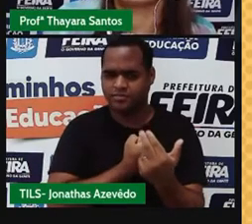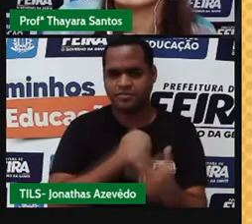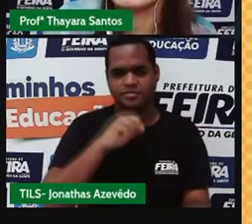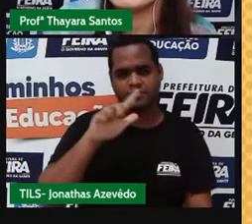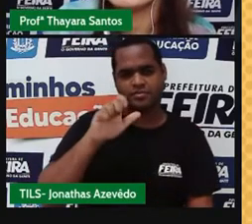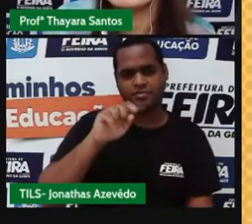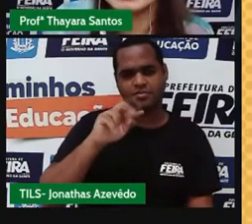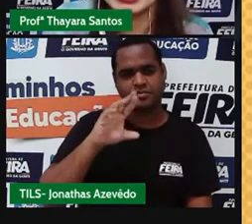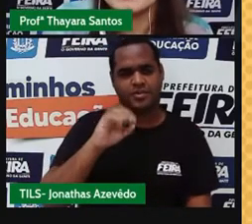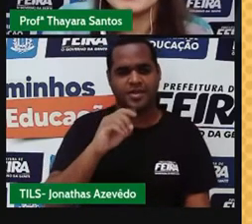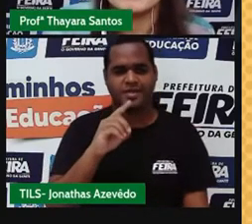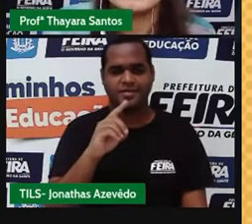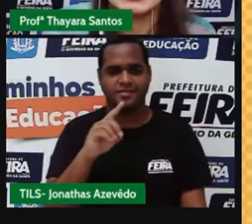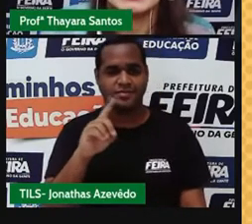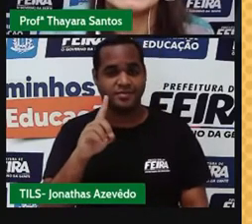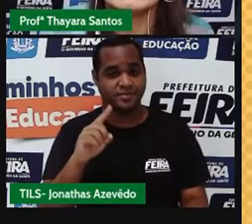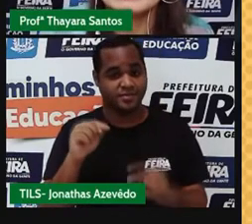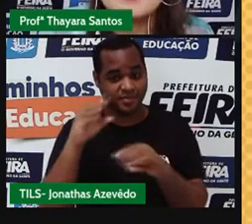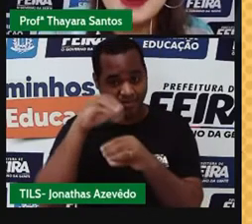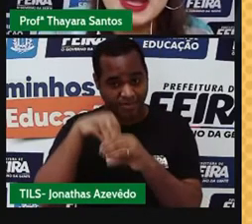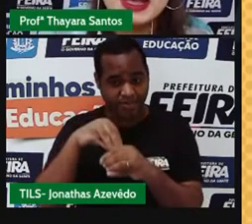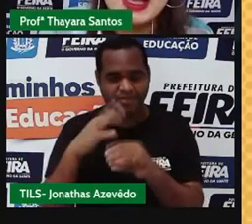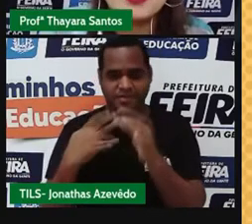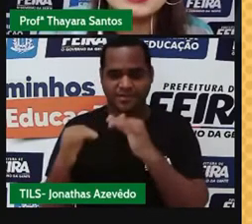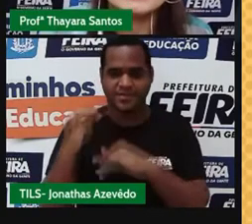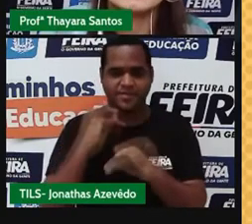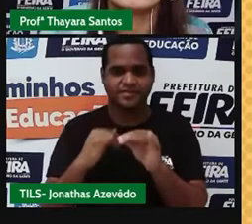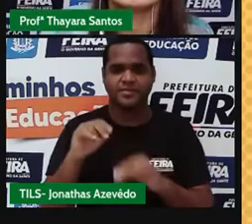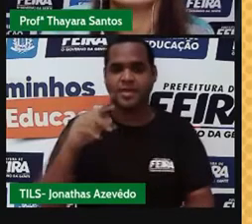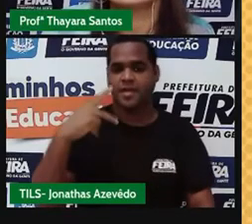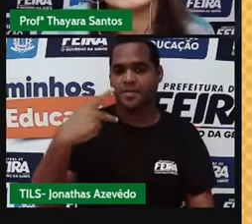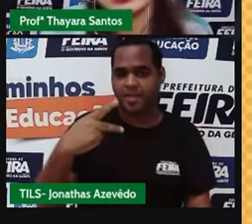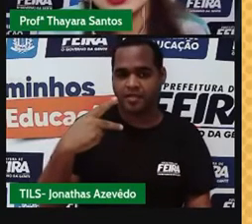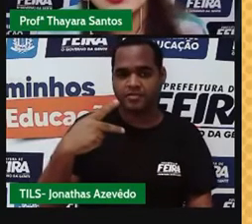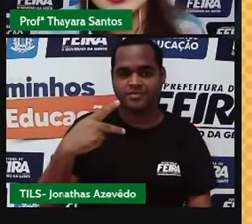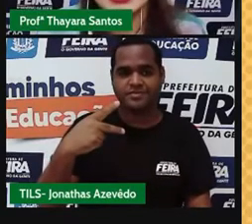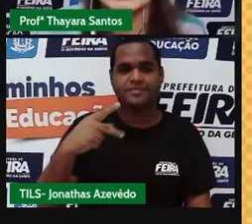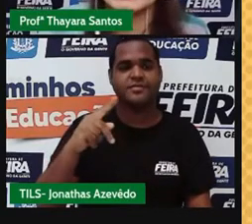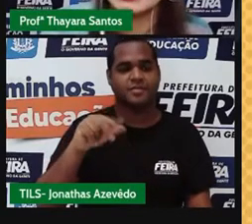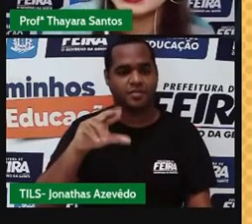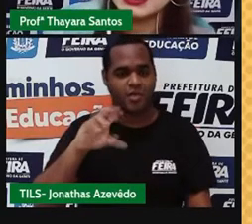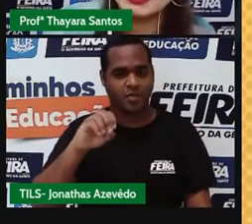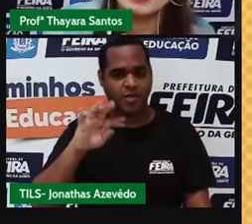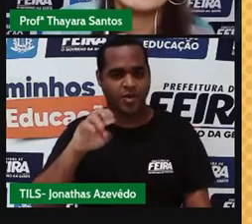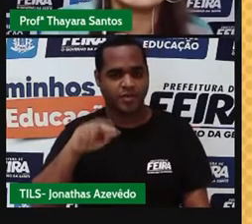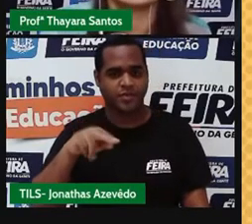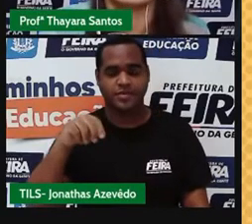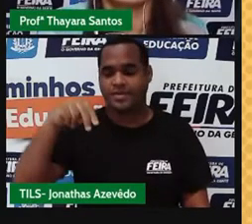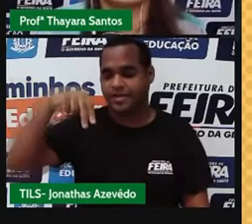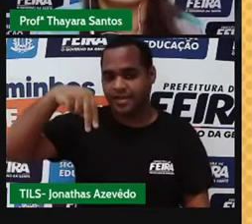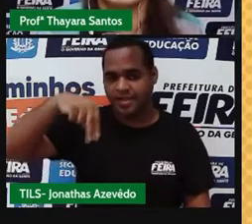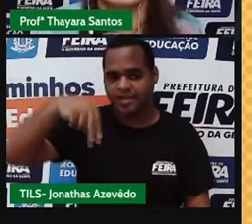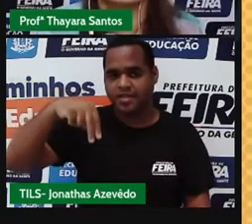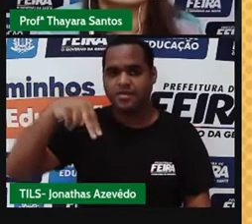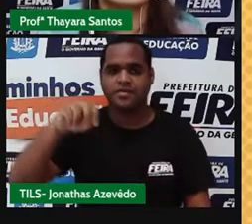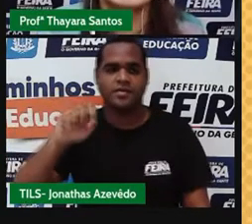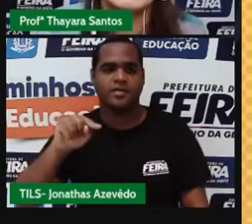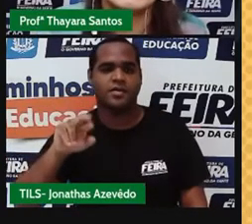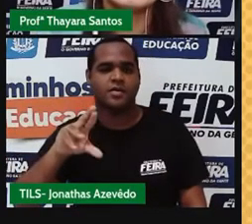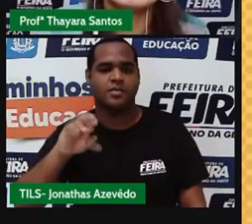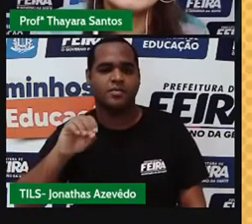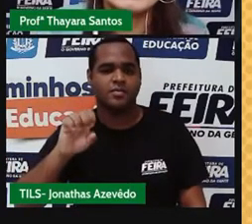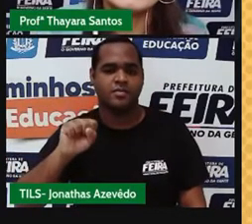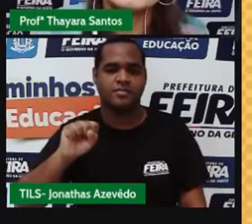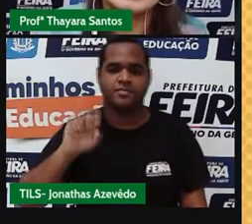lá naquele elemento químico. A letra P representa o número de prótons, a letra N representa o número de nêutrons,